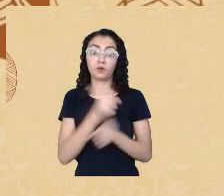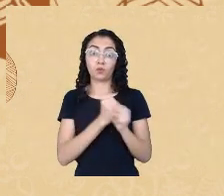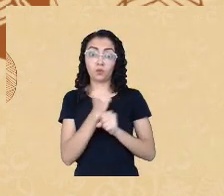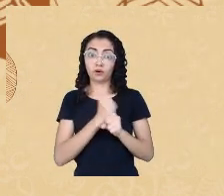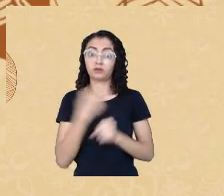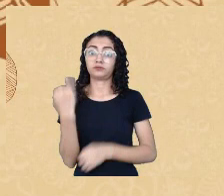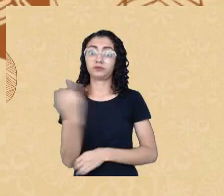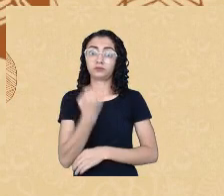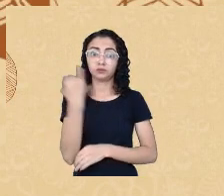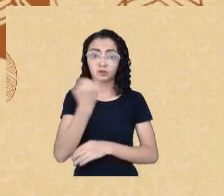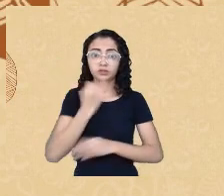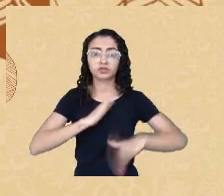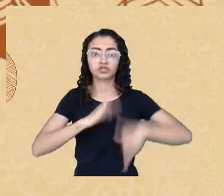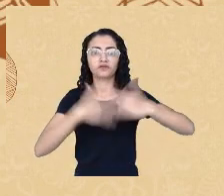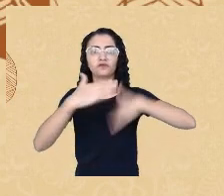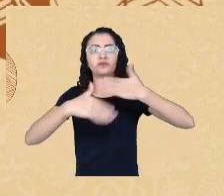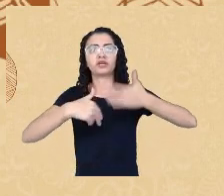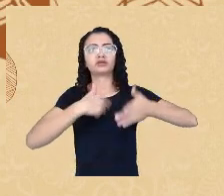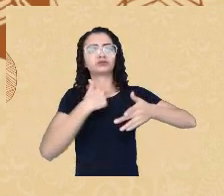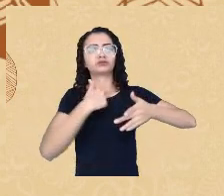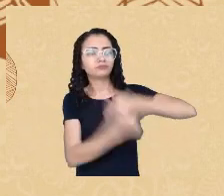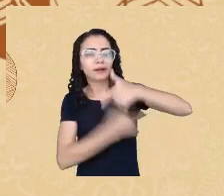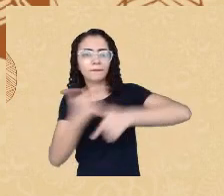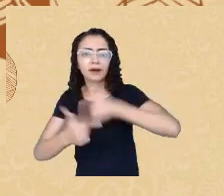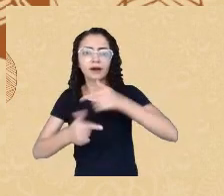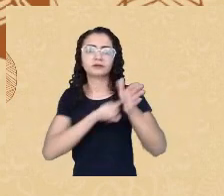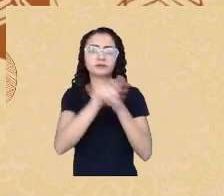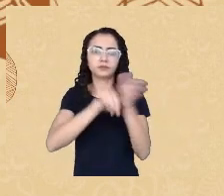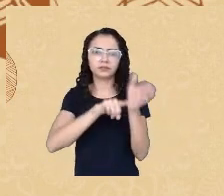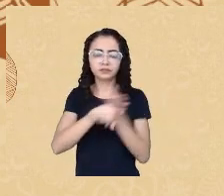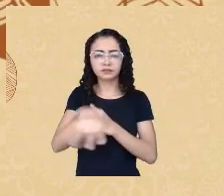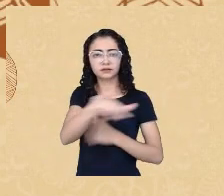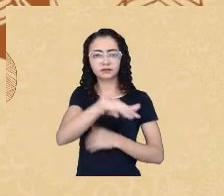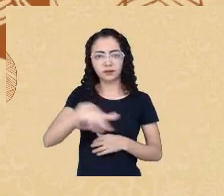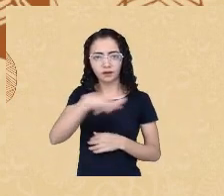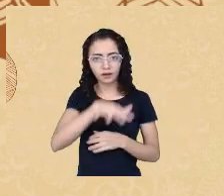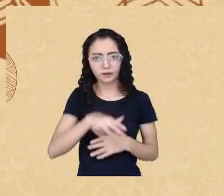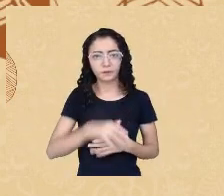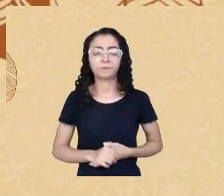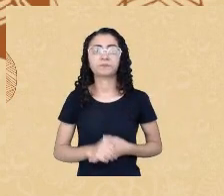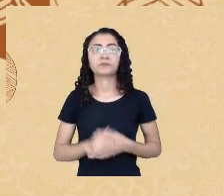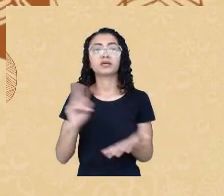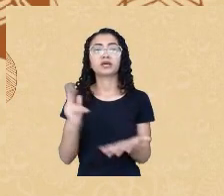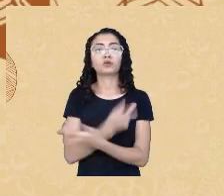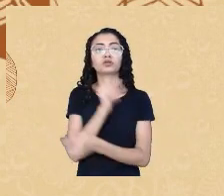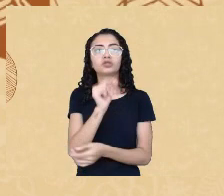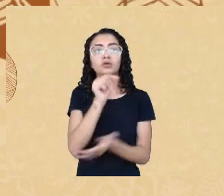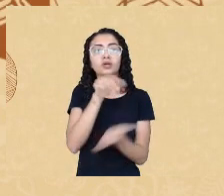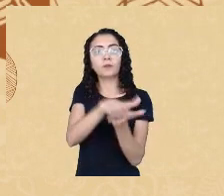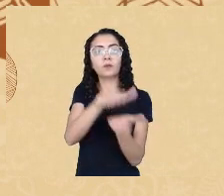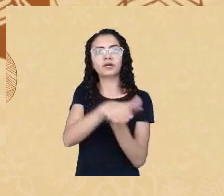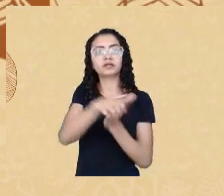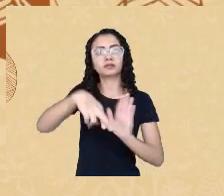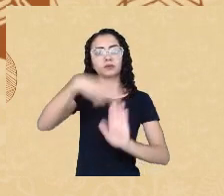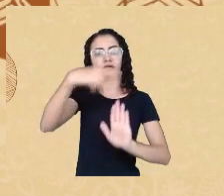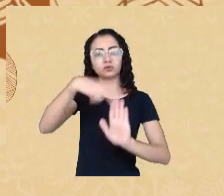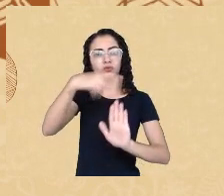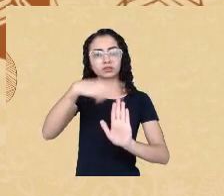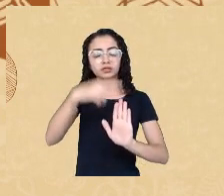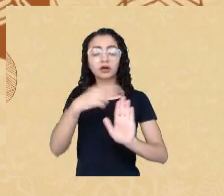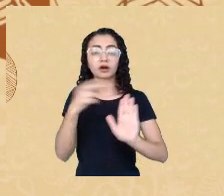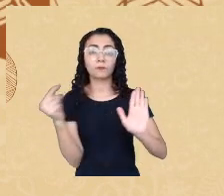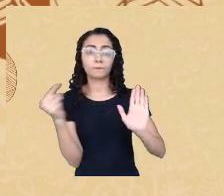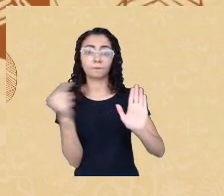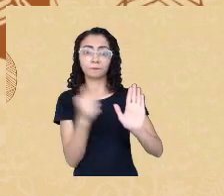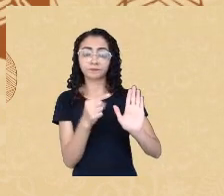o que levou à promulgação da Resolução 005-2012. Essa resolução, ela tem uma fundamental